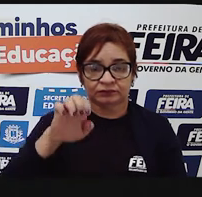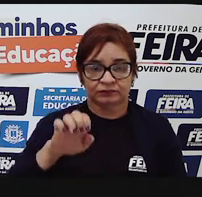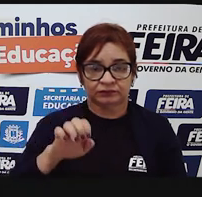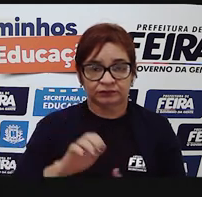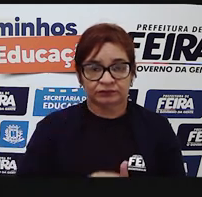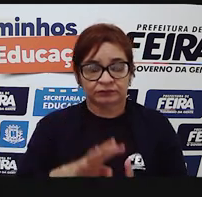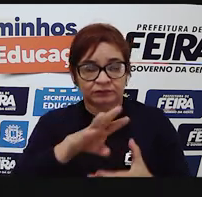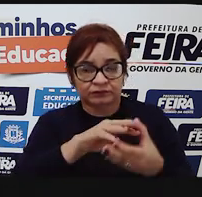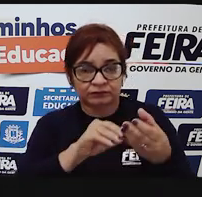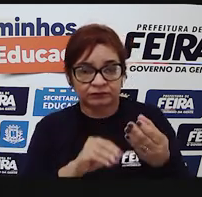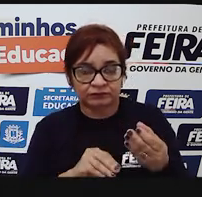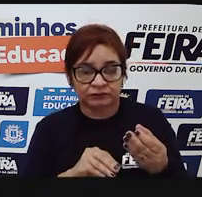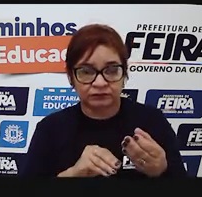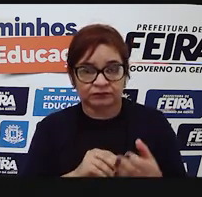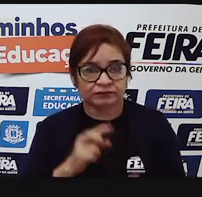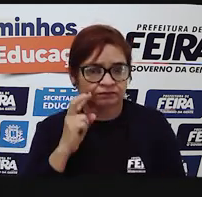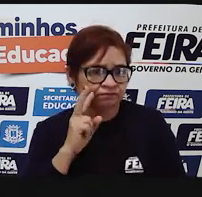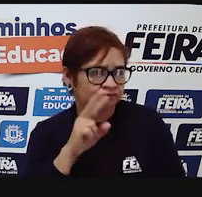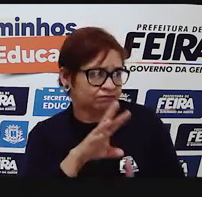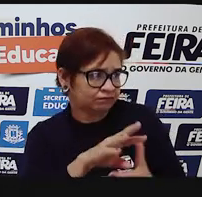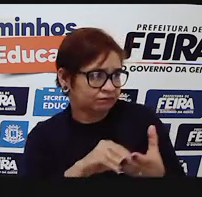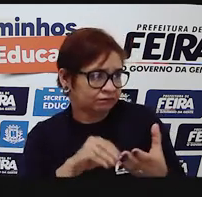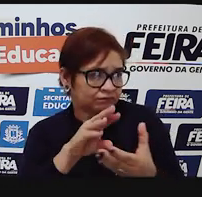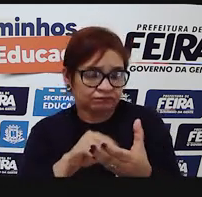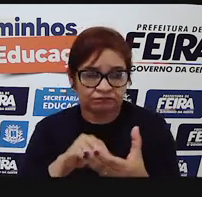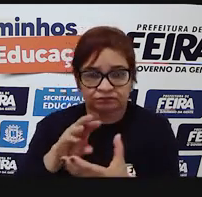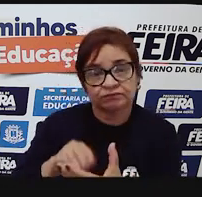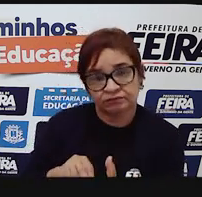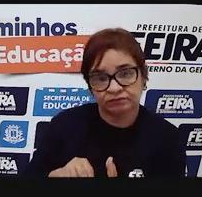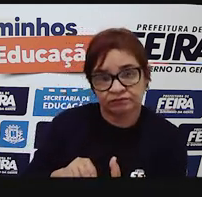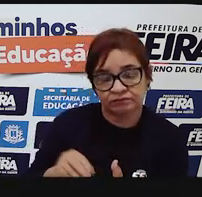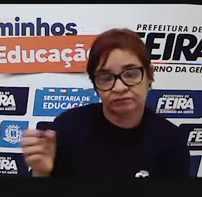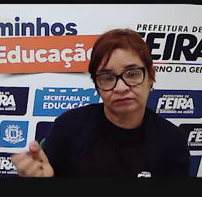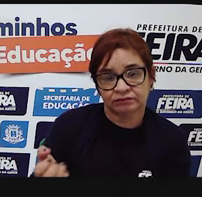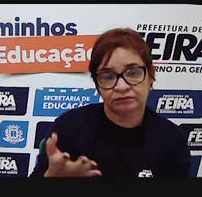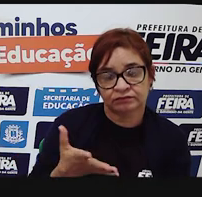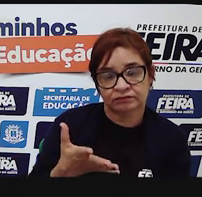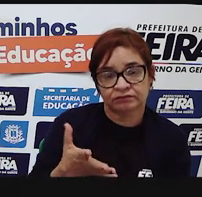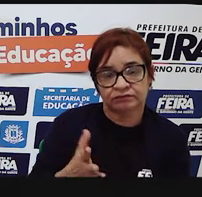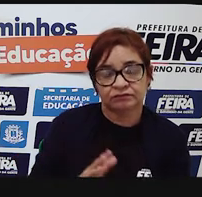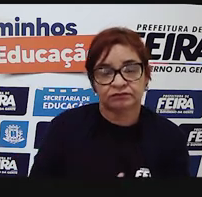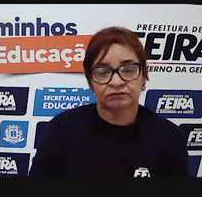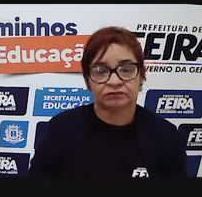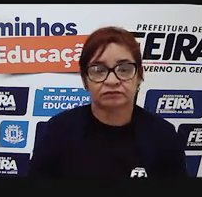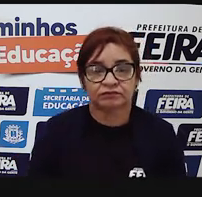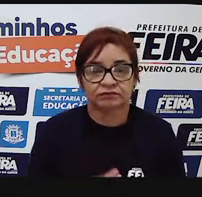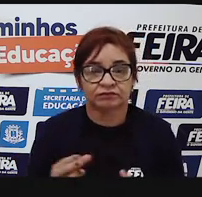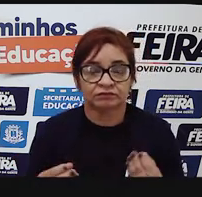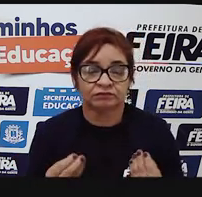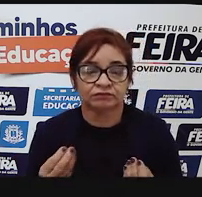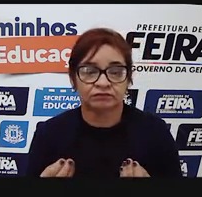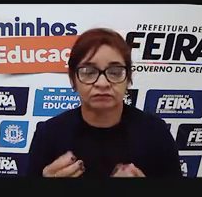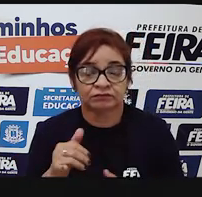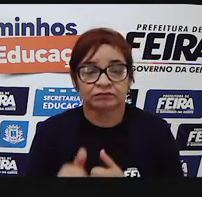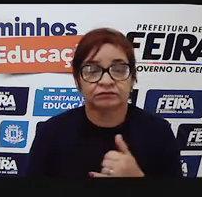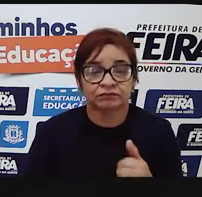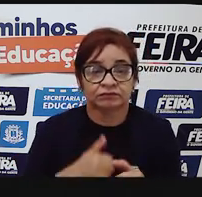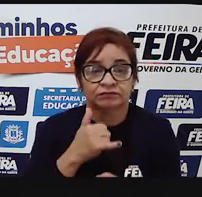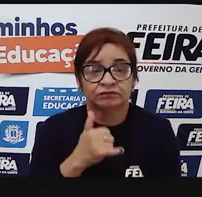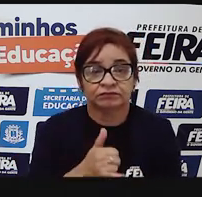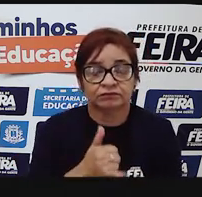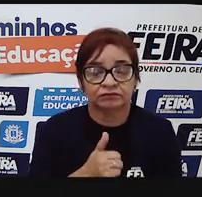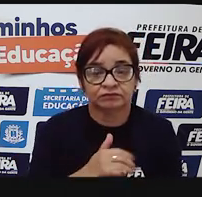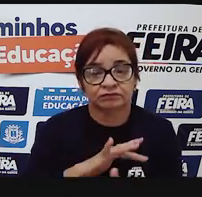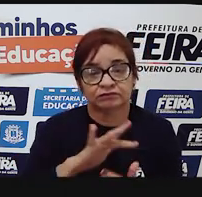meme é um gênero textual que surgiu, ele se difundiu com o aparecimento da internet,